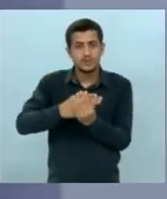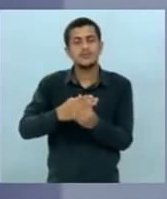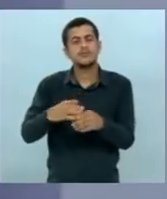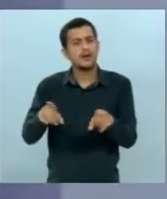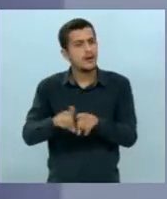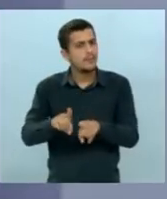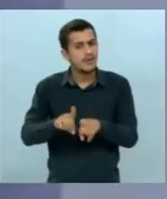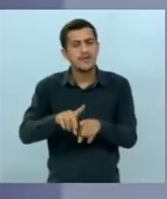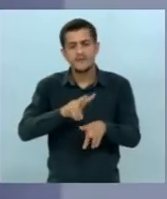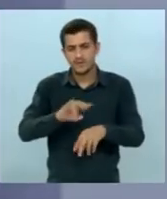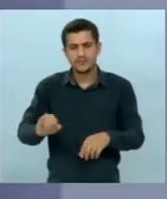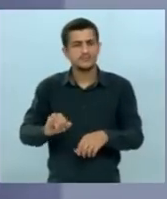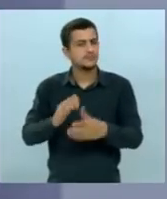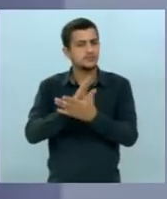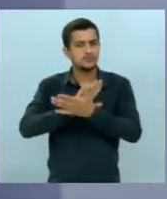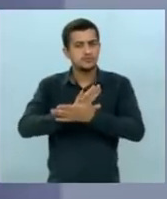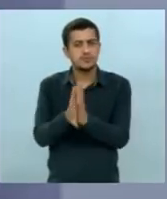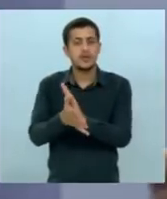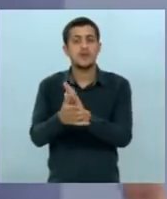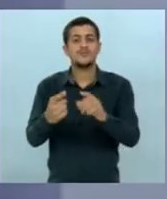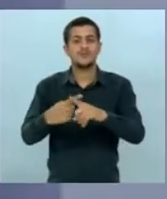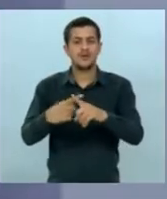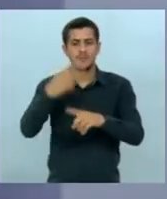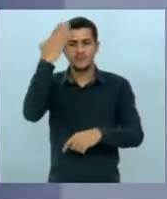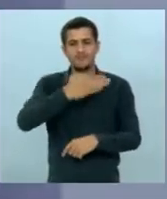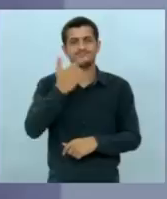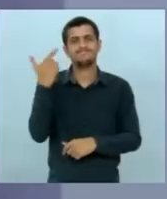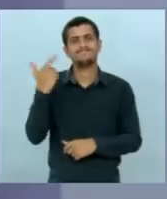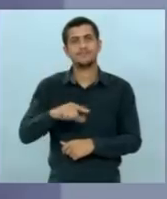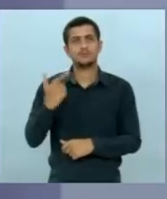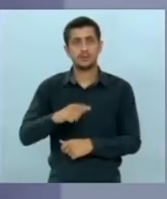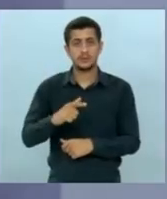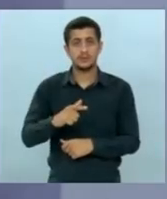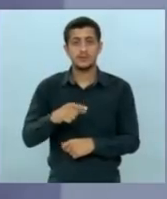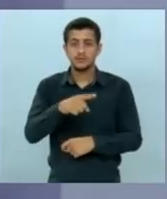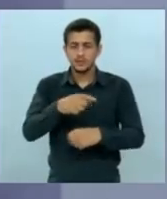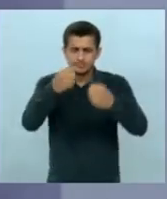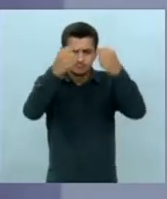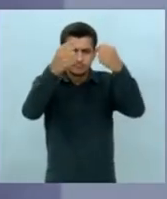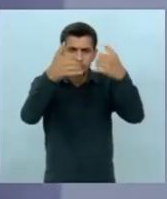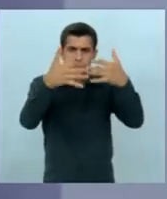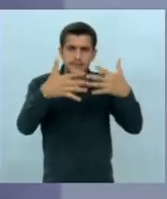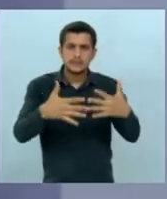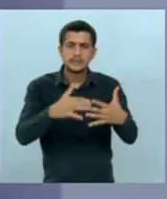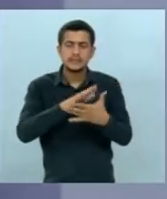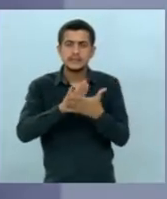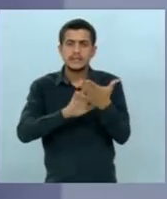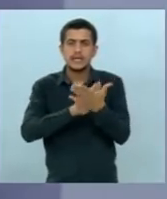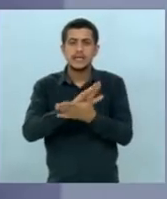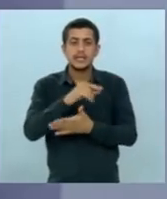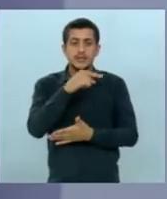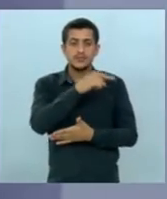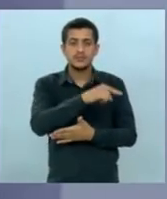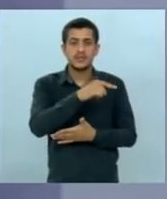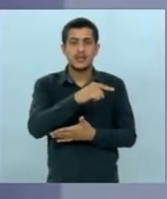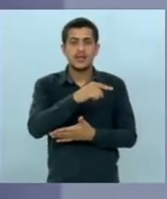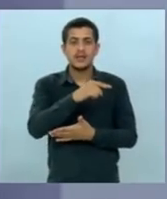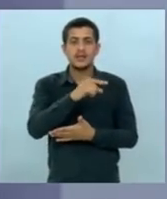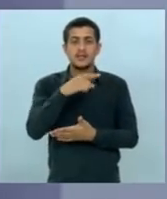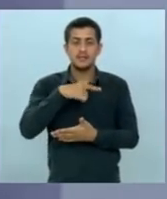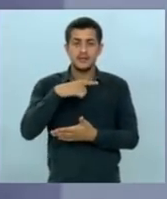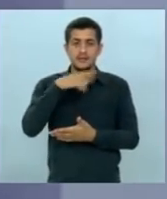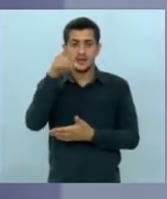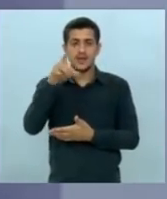arquivado por total falta de prova agora você não explica o porquê que está sendo acusado lá naquele